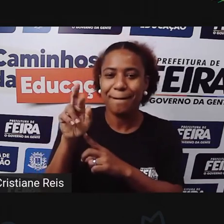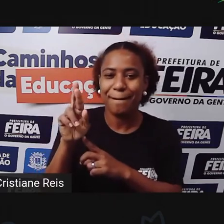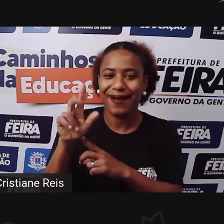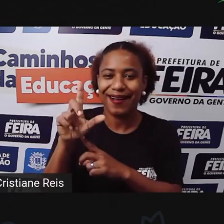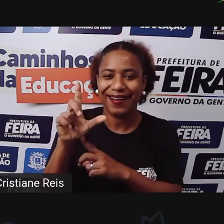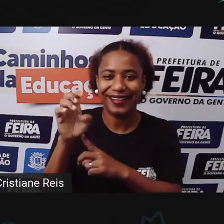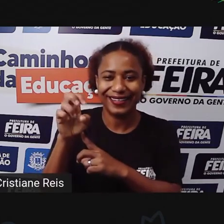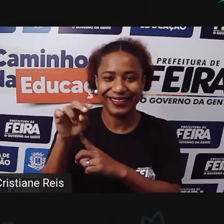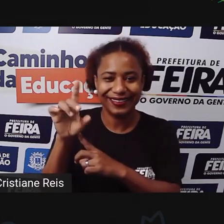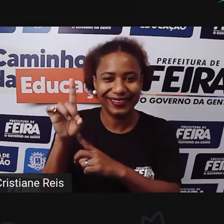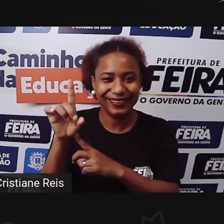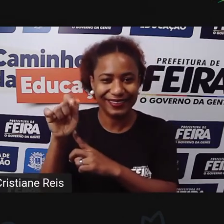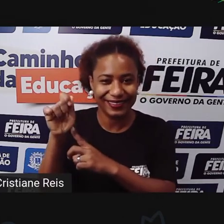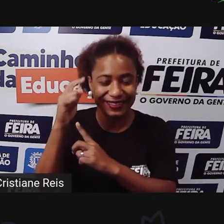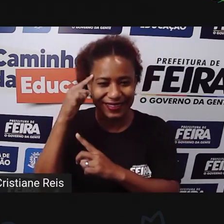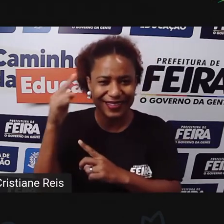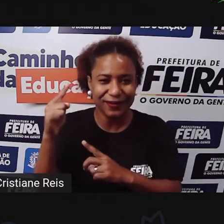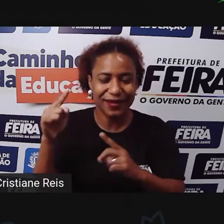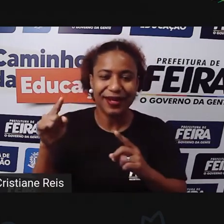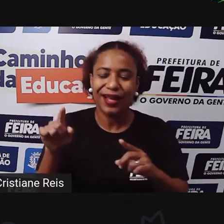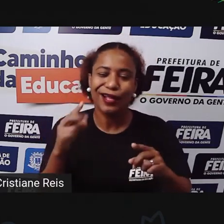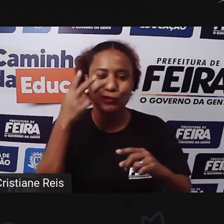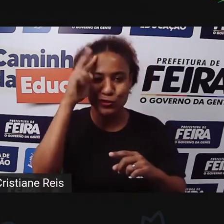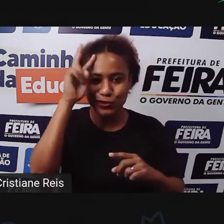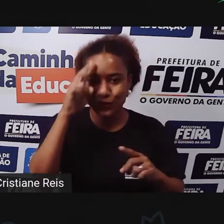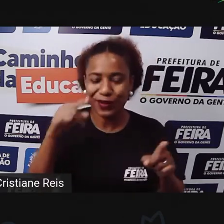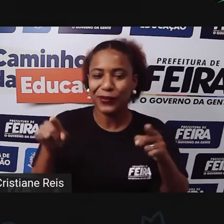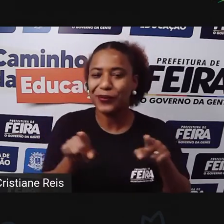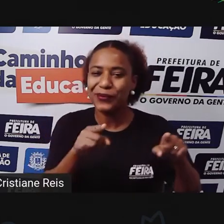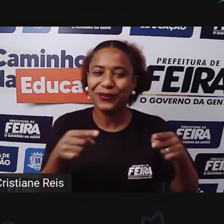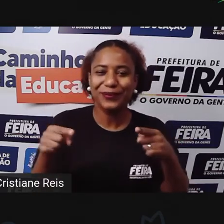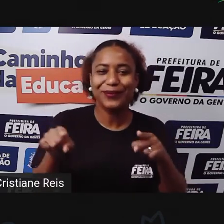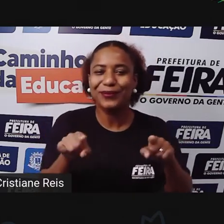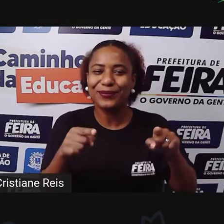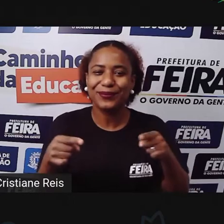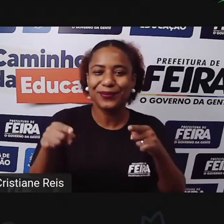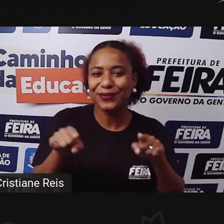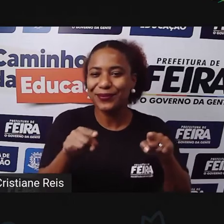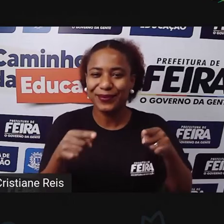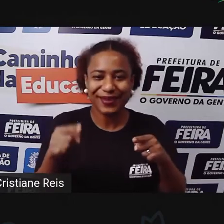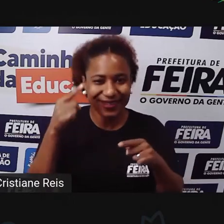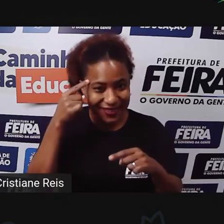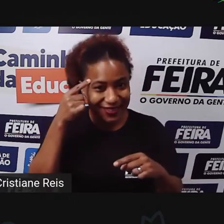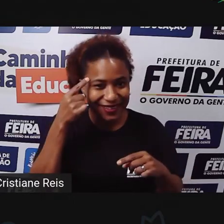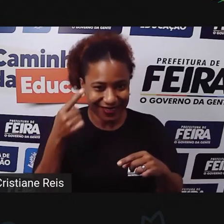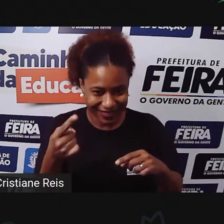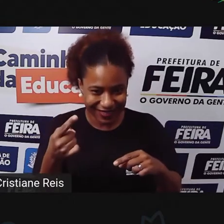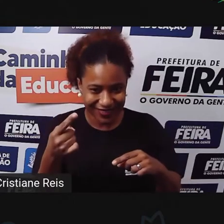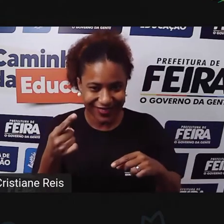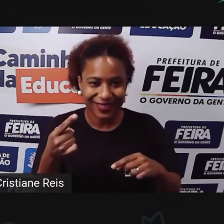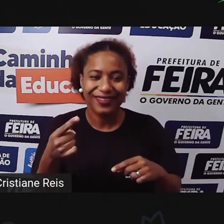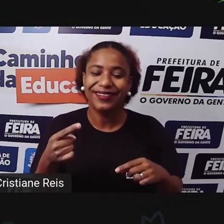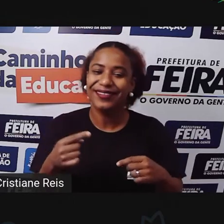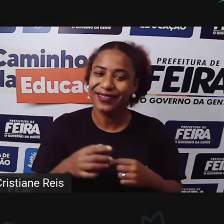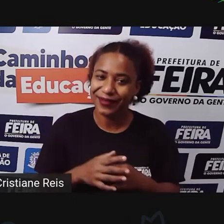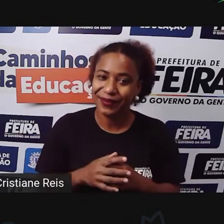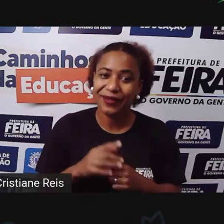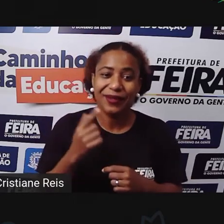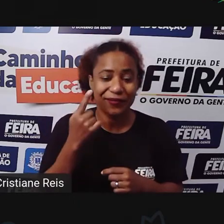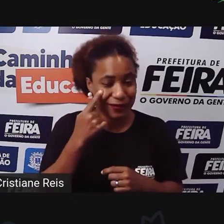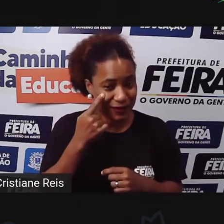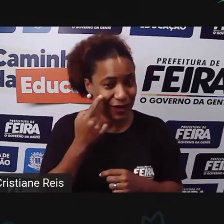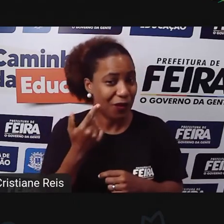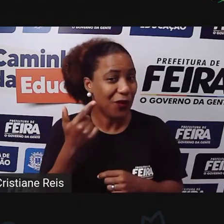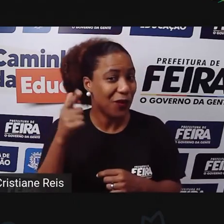canta Para ficar Uma melodia Legal, né? Divertida Para a gente ler a história Então agora Para mostrar Uma outra